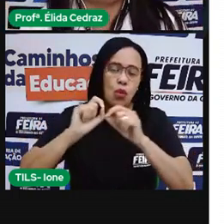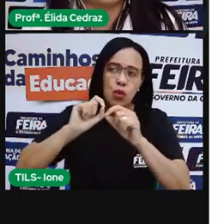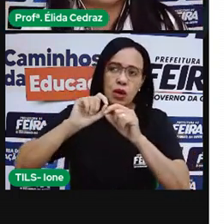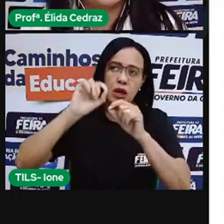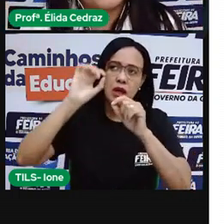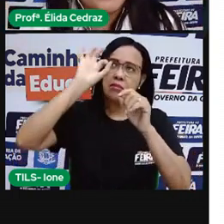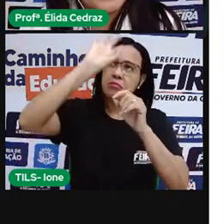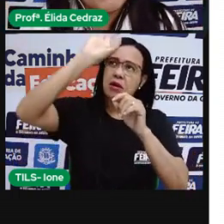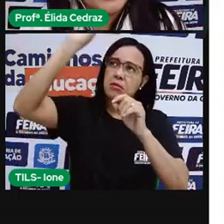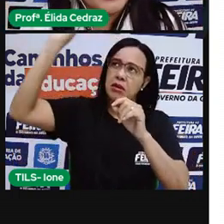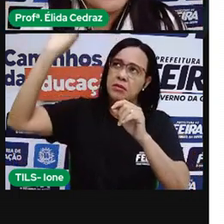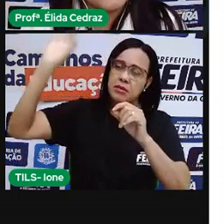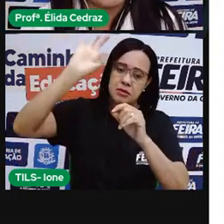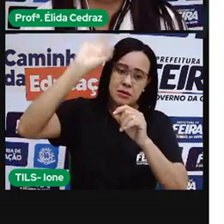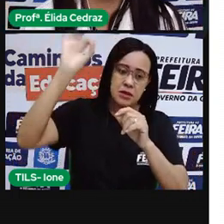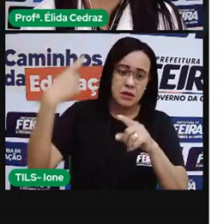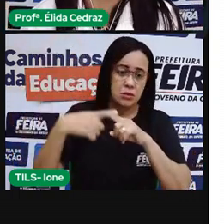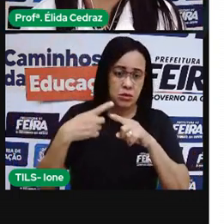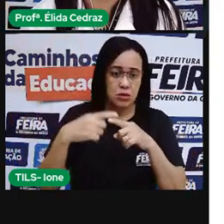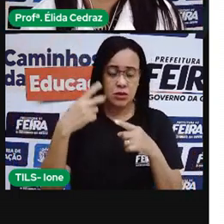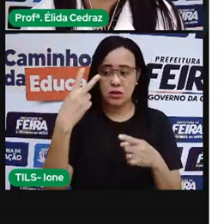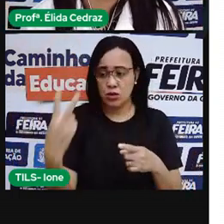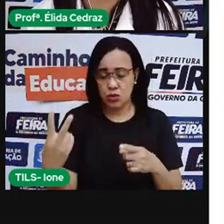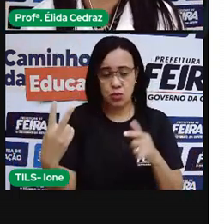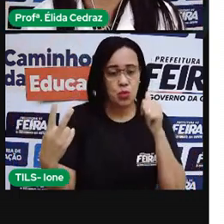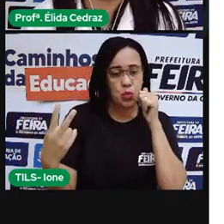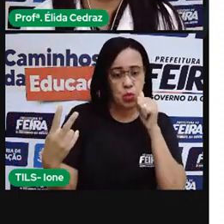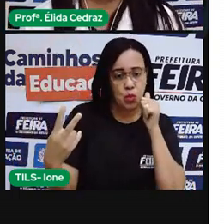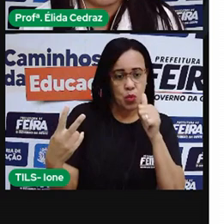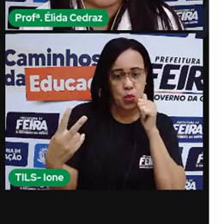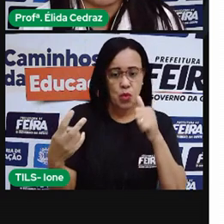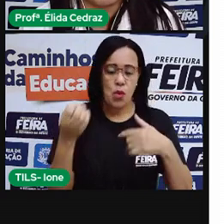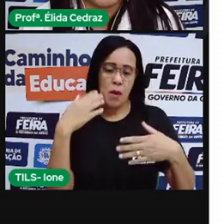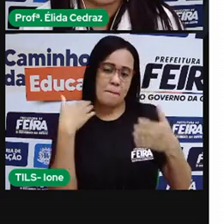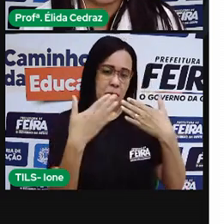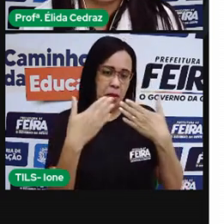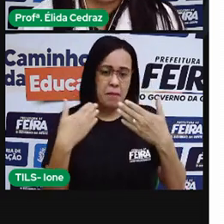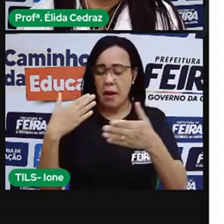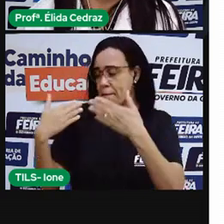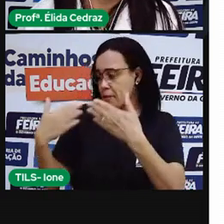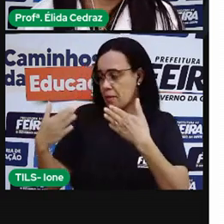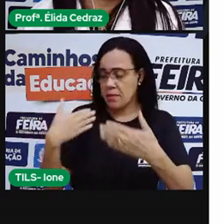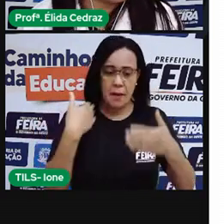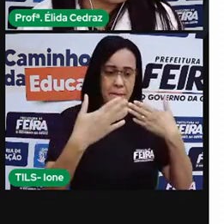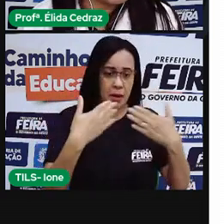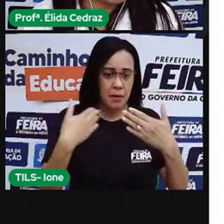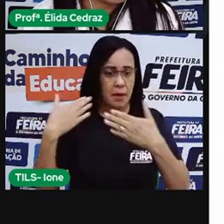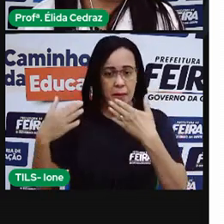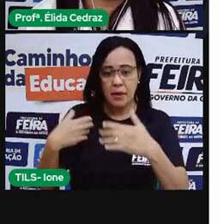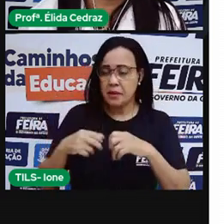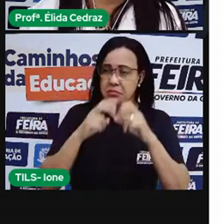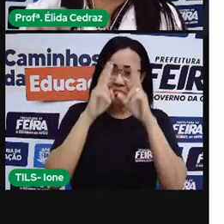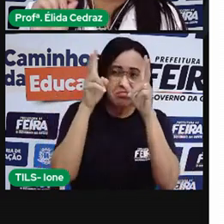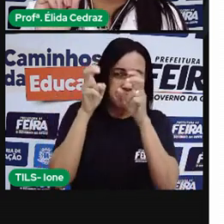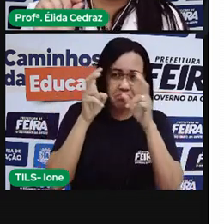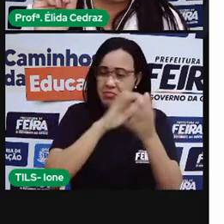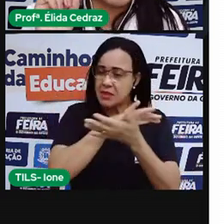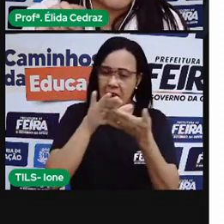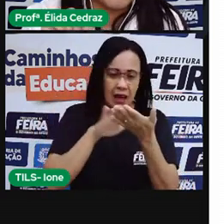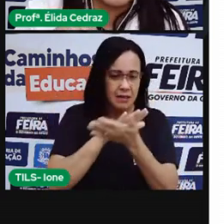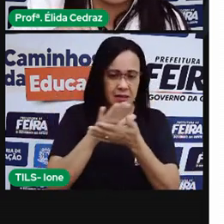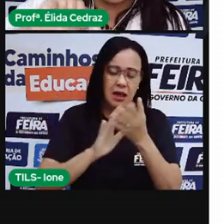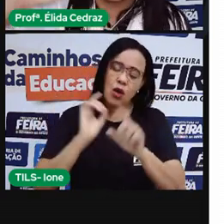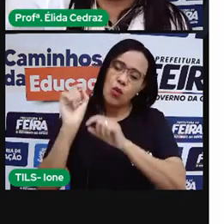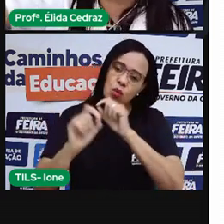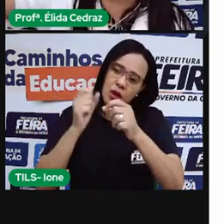porque as duas mulheres, de tão empolgadas com a conversa, não perceberam que os seus